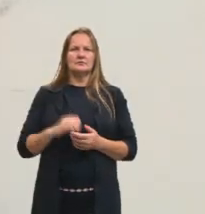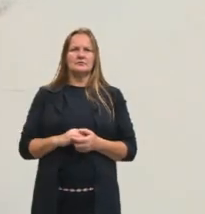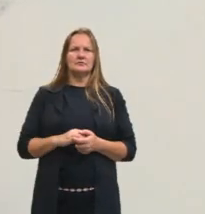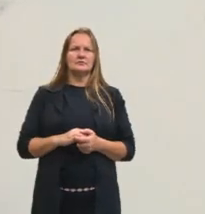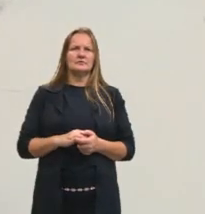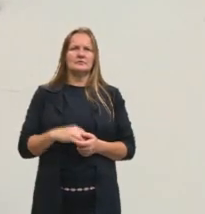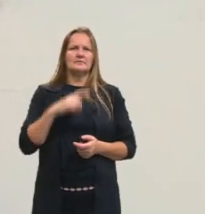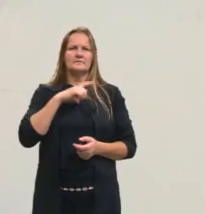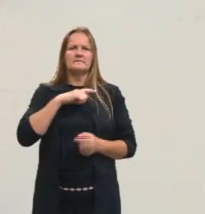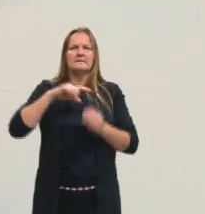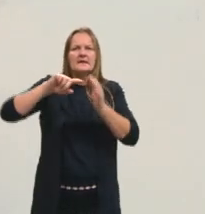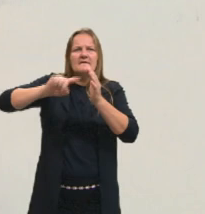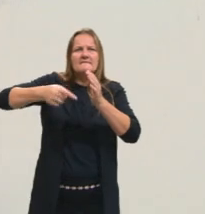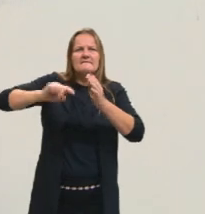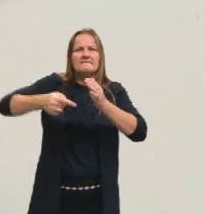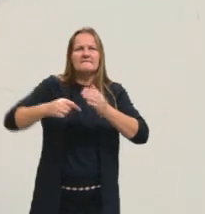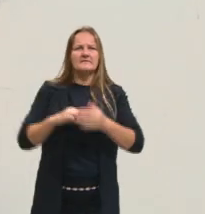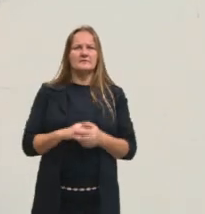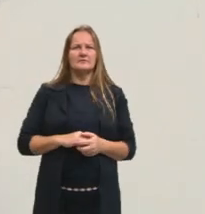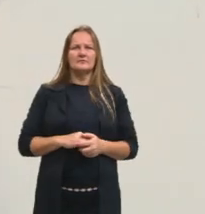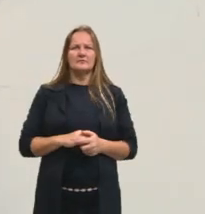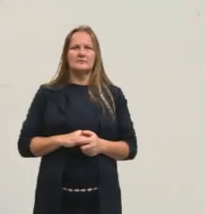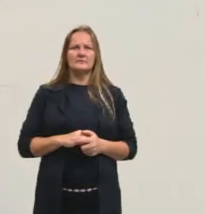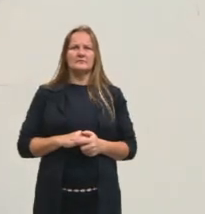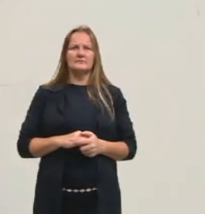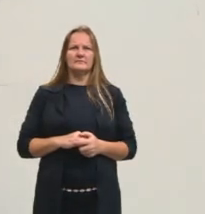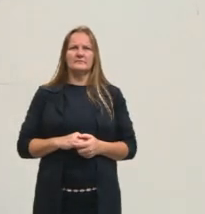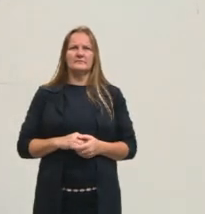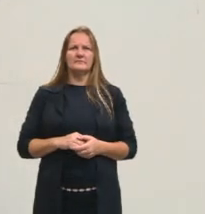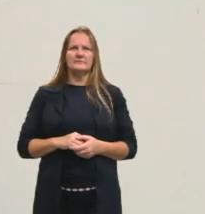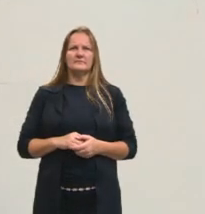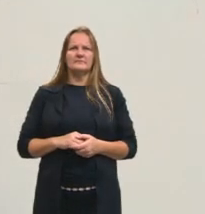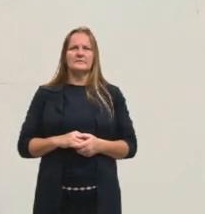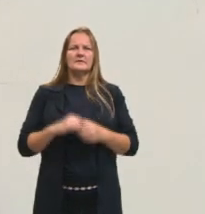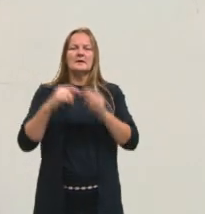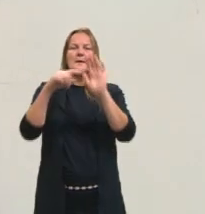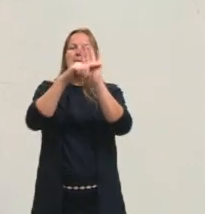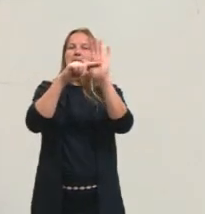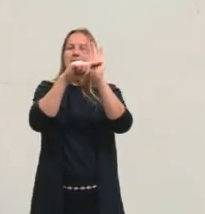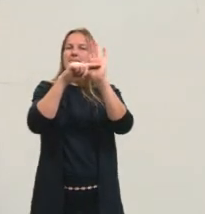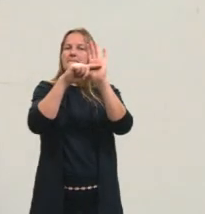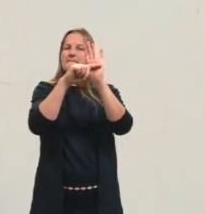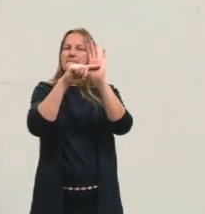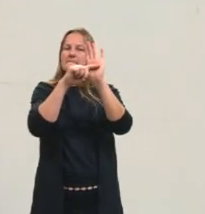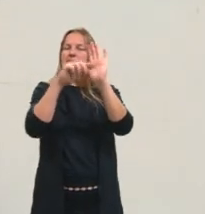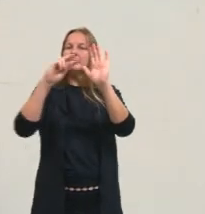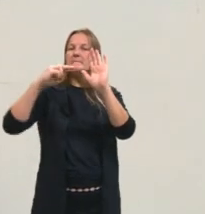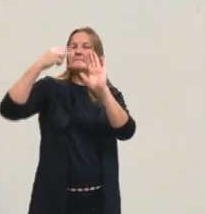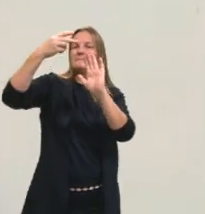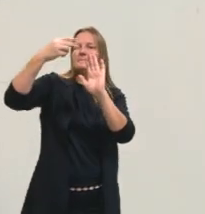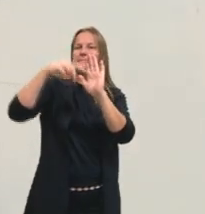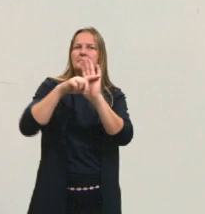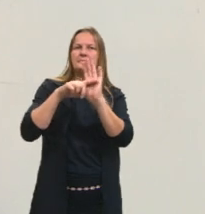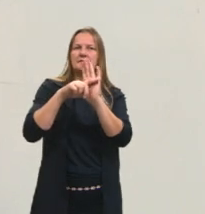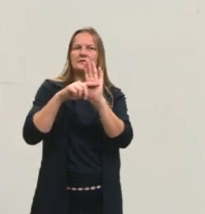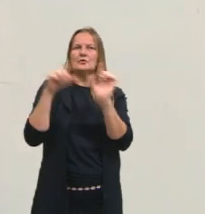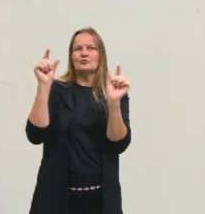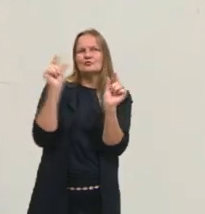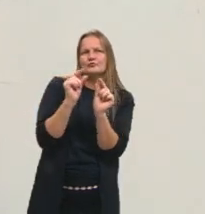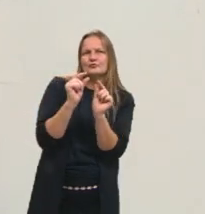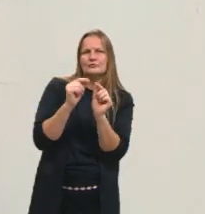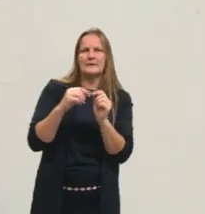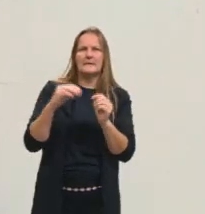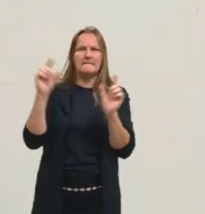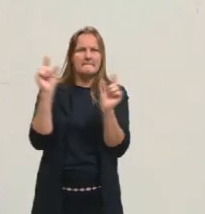Temos a vírgula aqui, certo? Expoente negativo, quer dizer que representa um número menor do que ele está aparecendo aqui,